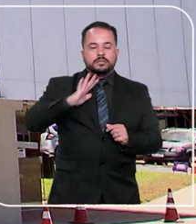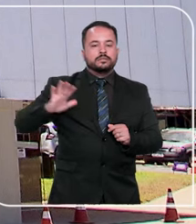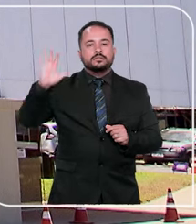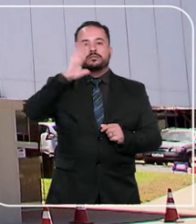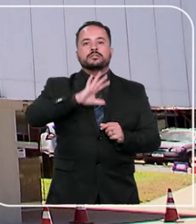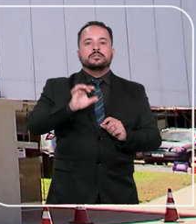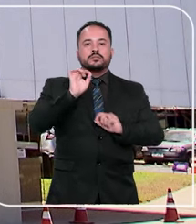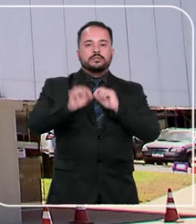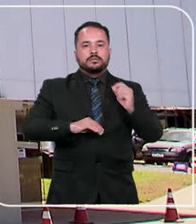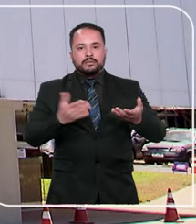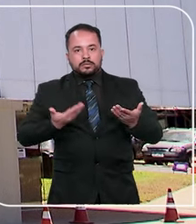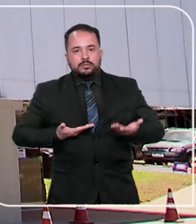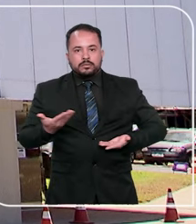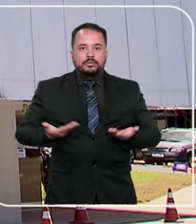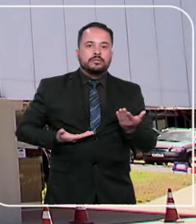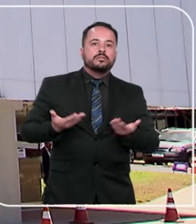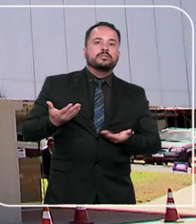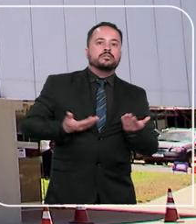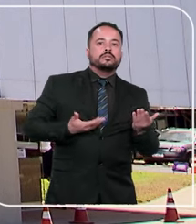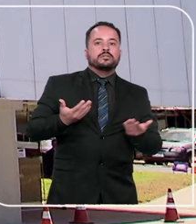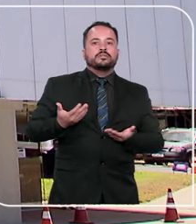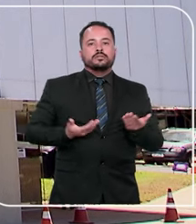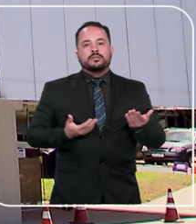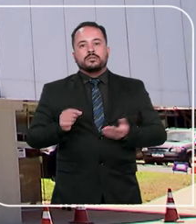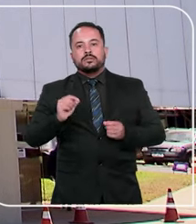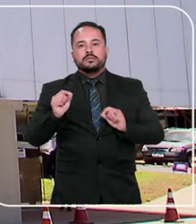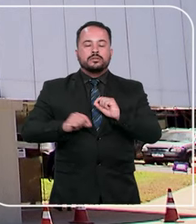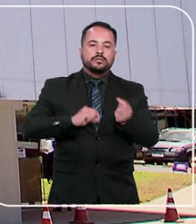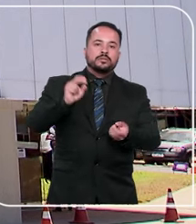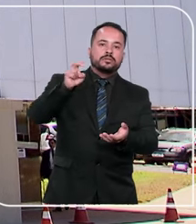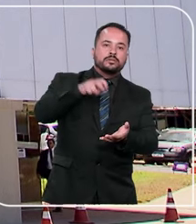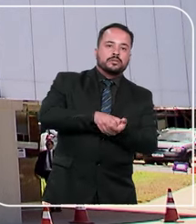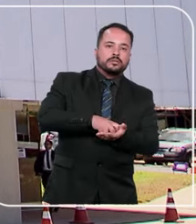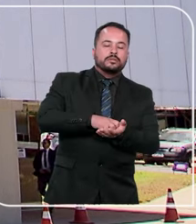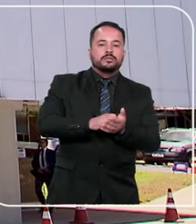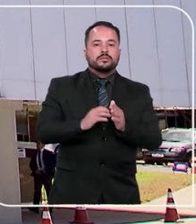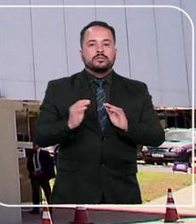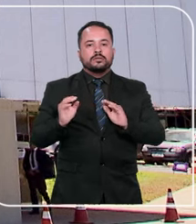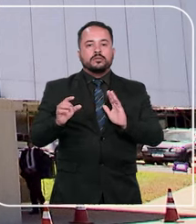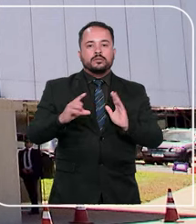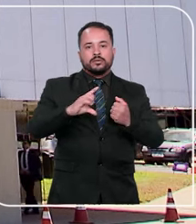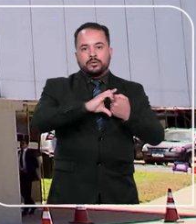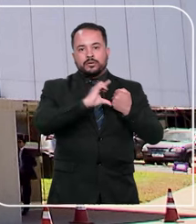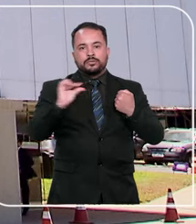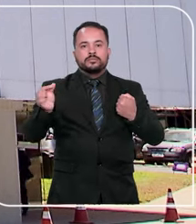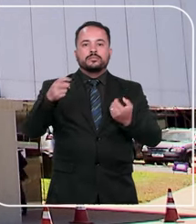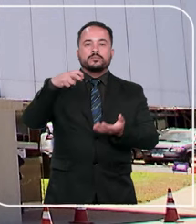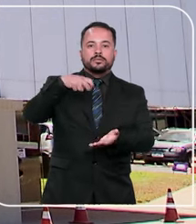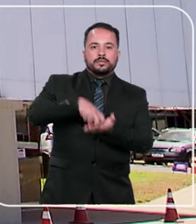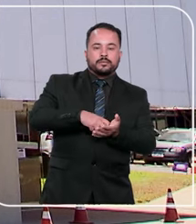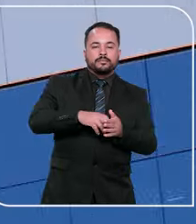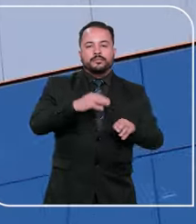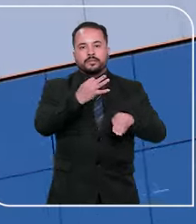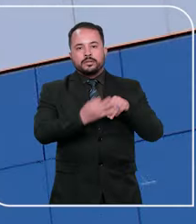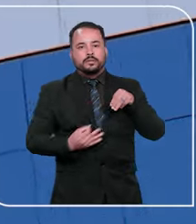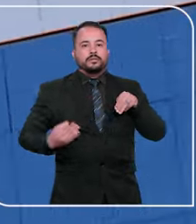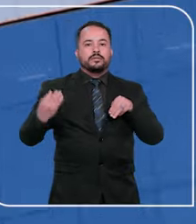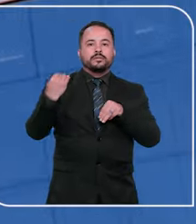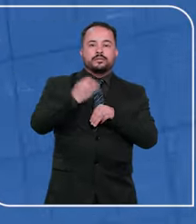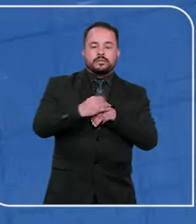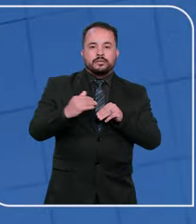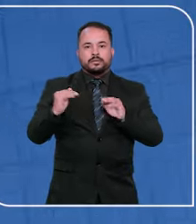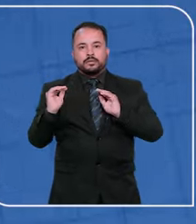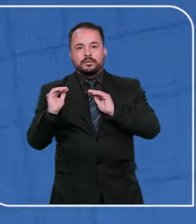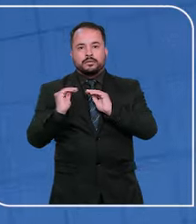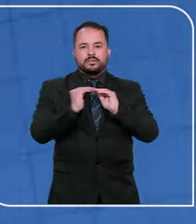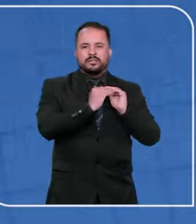os funcionários da instituição são equiparados a servidores públicos para fins penais, conforme previsto no Código Penal. Os ministros